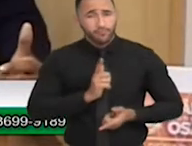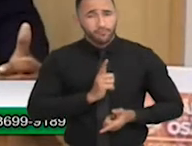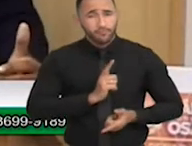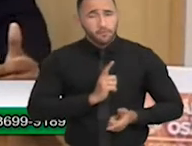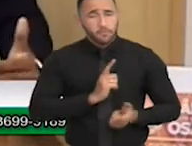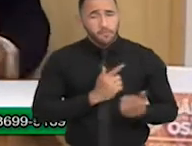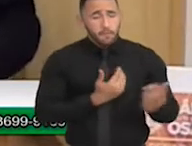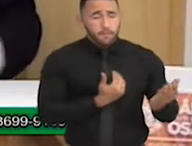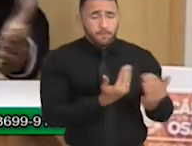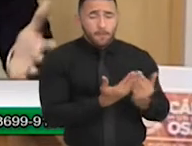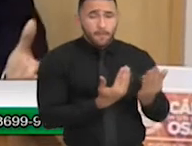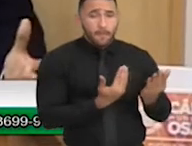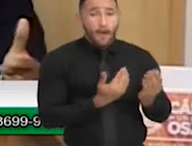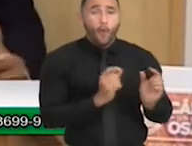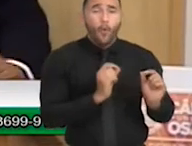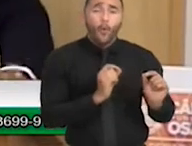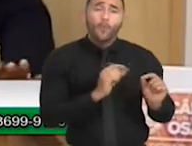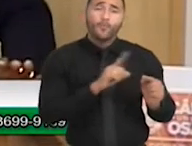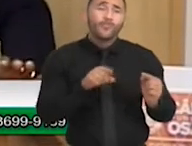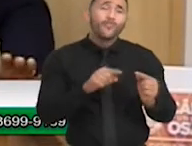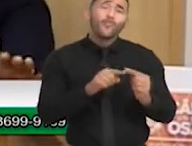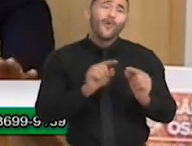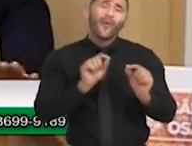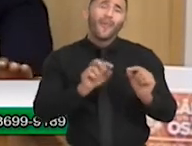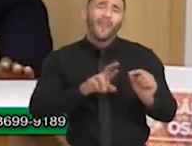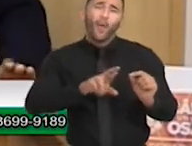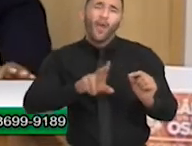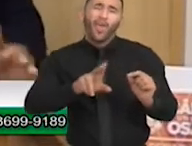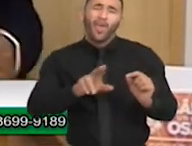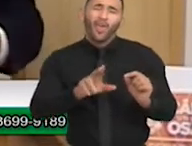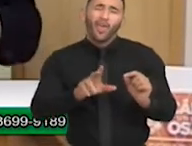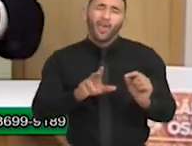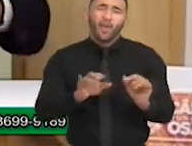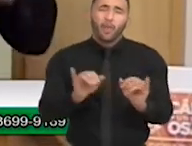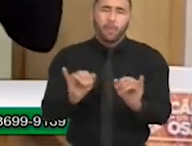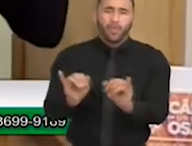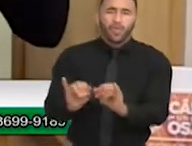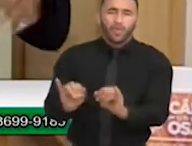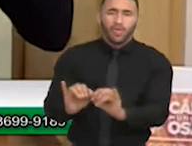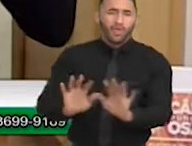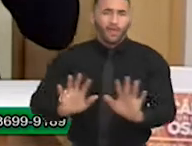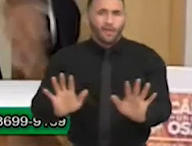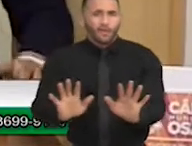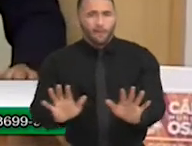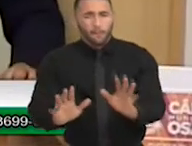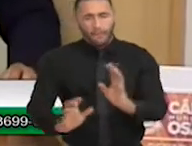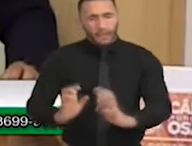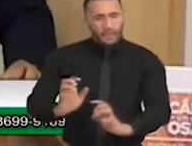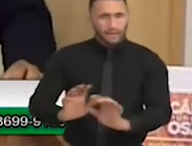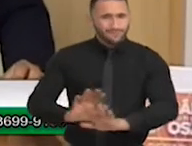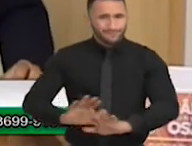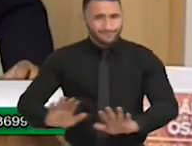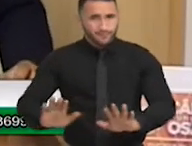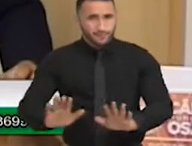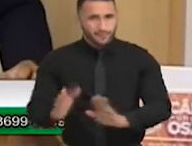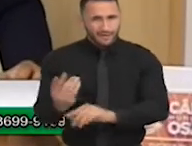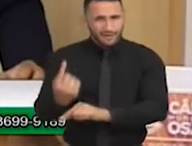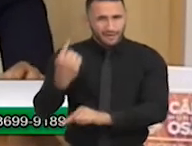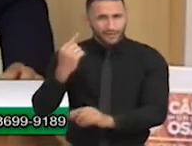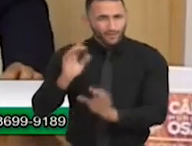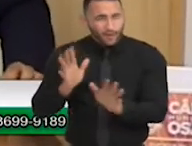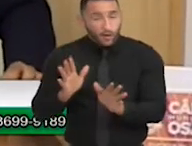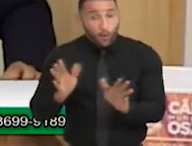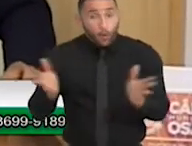falando, a ideia aqui não é ficar fazendo politicagem e quebrar um pouco as vaidades e as brigas que teve no passado, hoje a gente quer